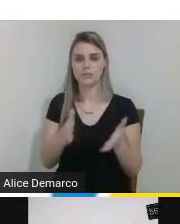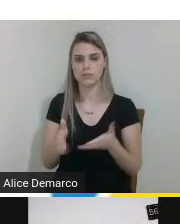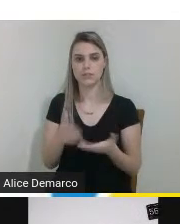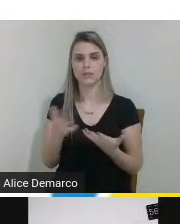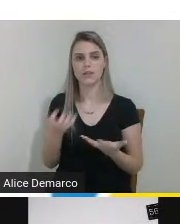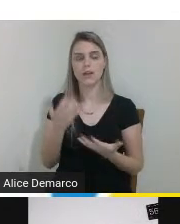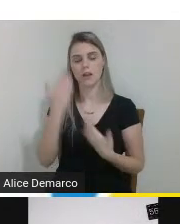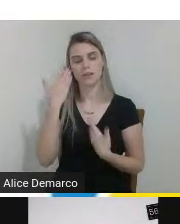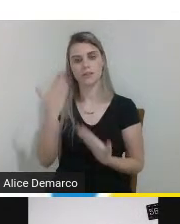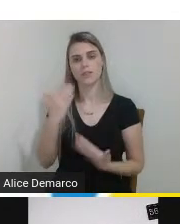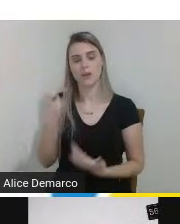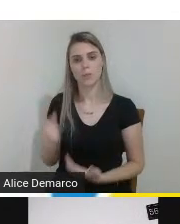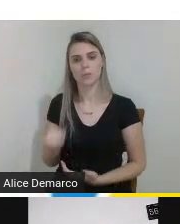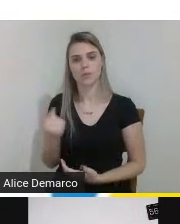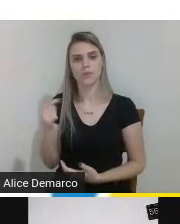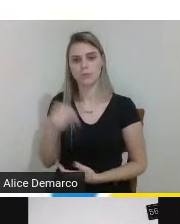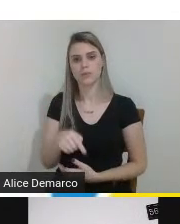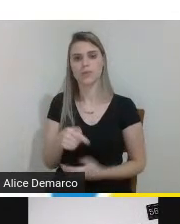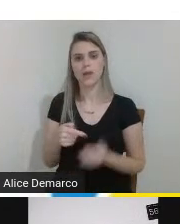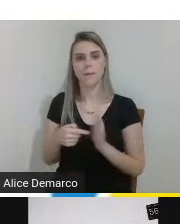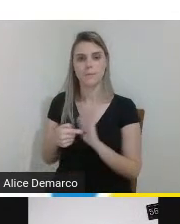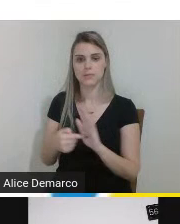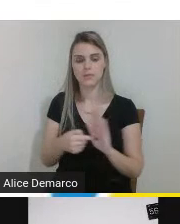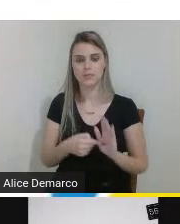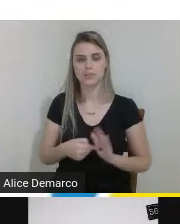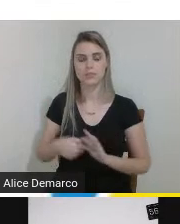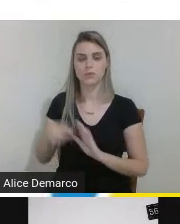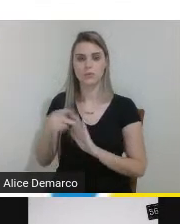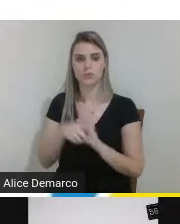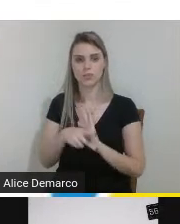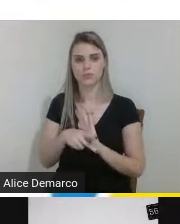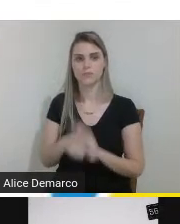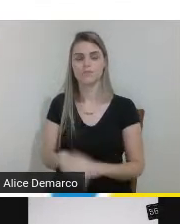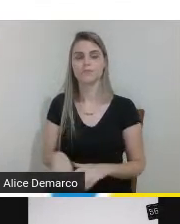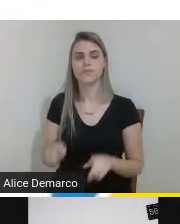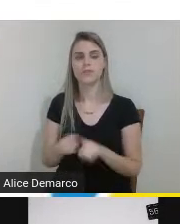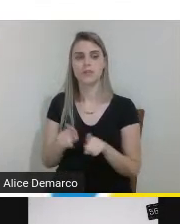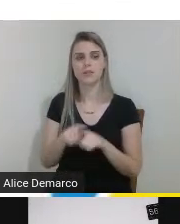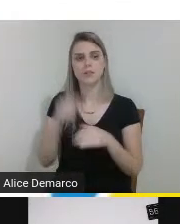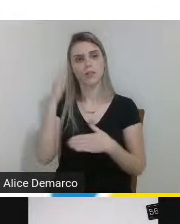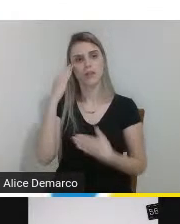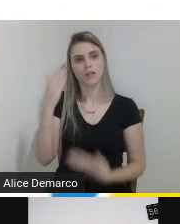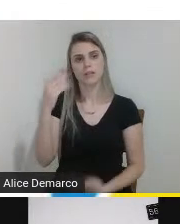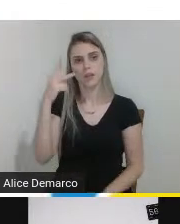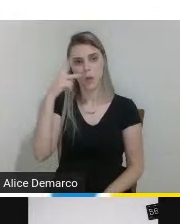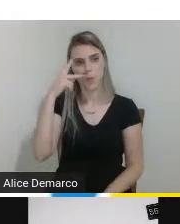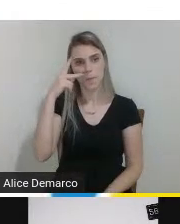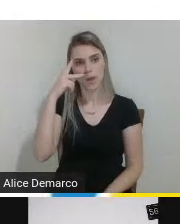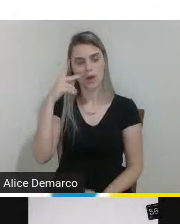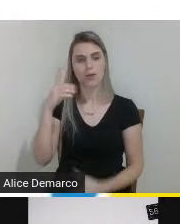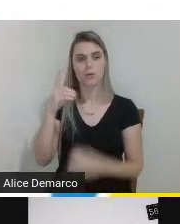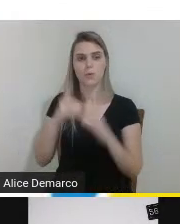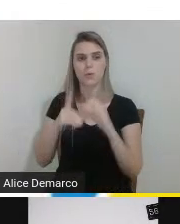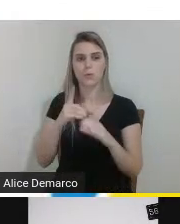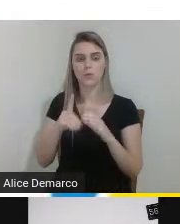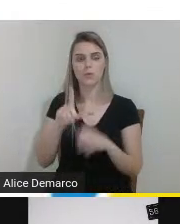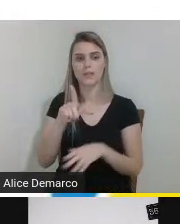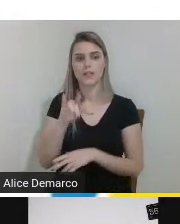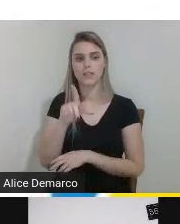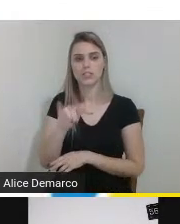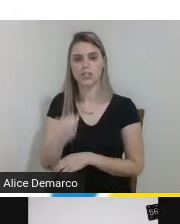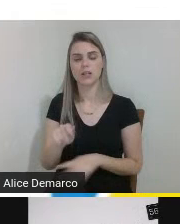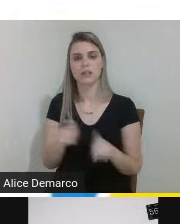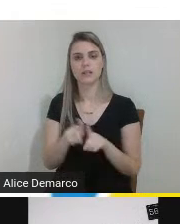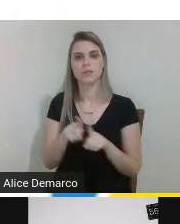oportunidade de estarmos aqui apresentando e expondo o nosso projeto também agradecer ao Paulo a Conde a Lígia e também o nosso